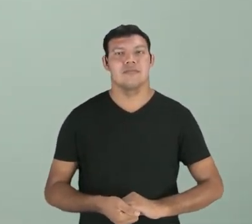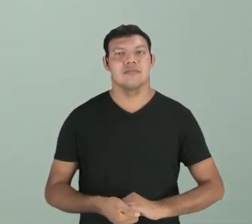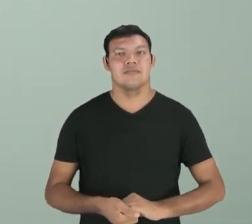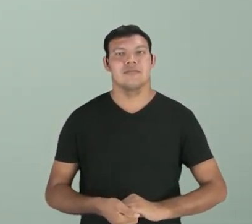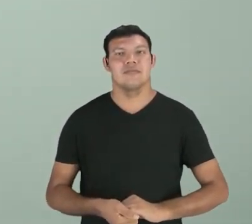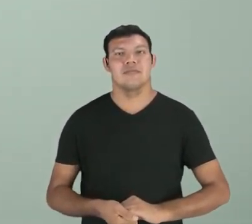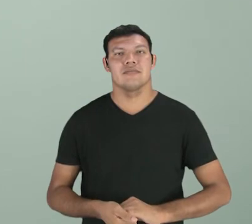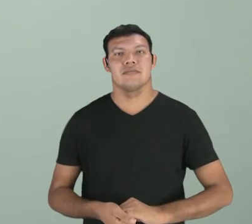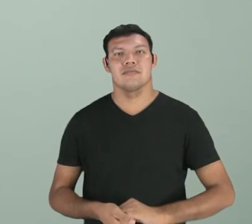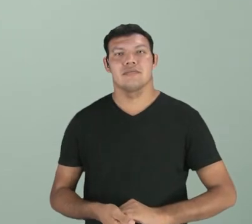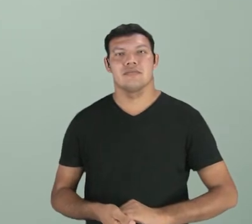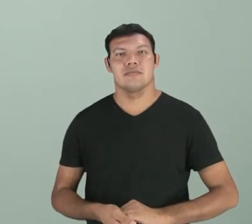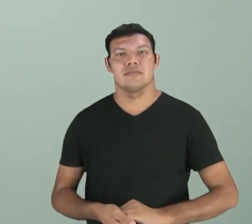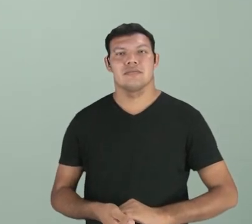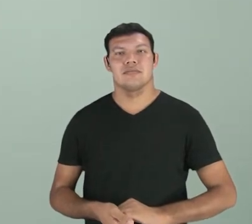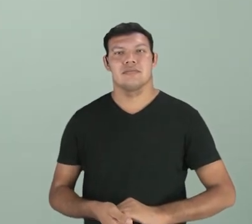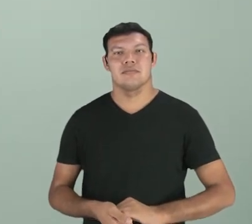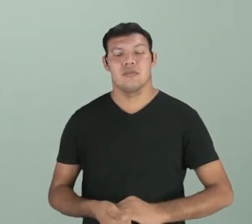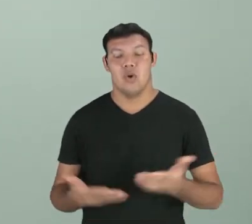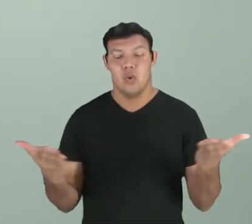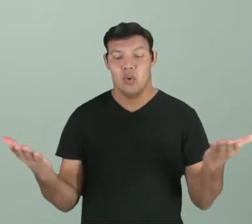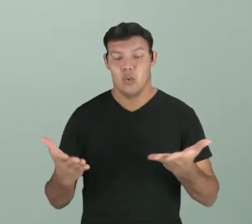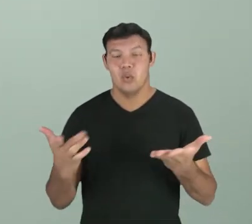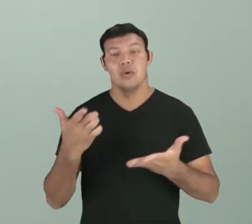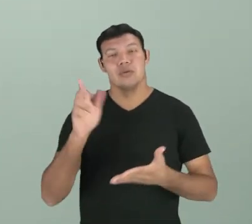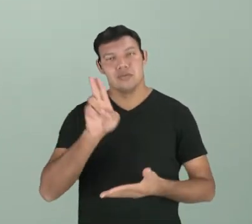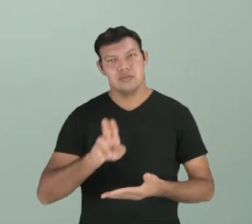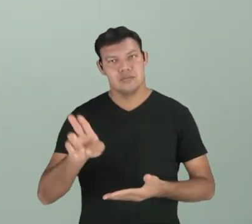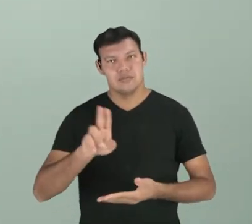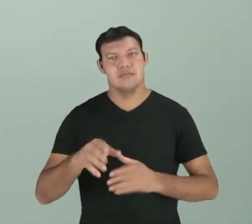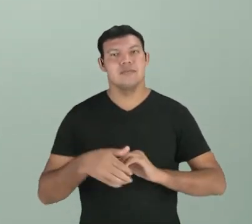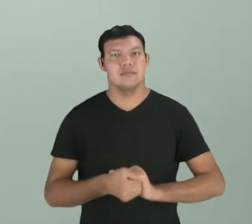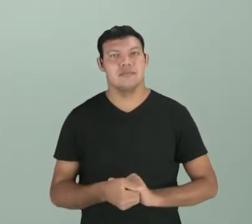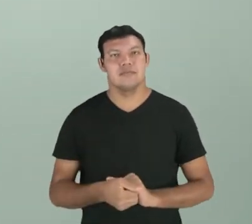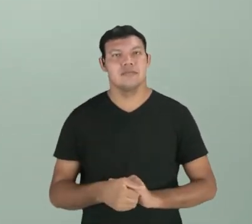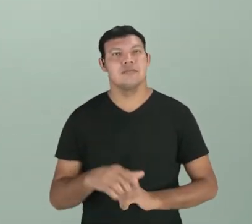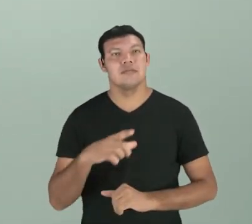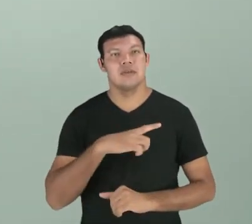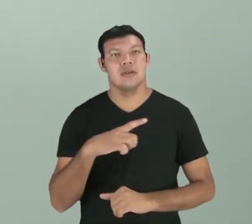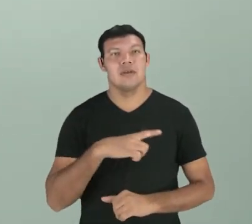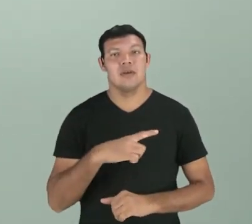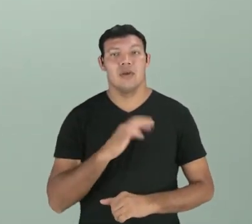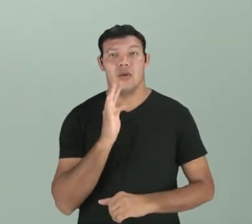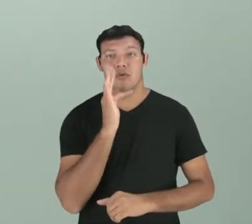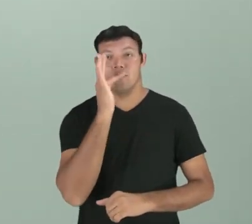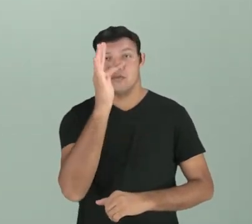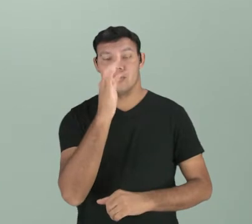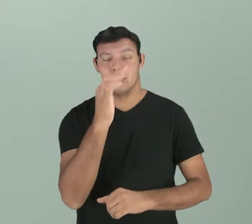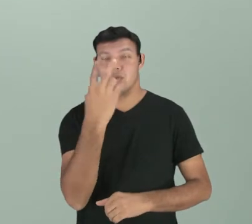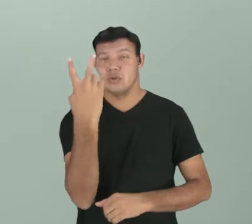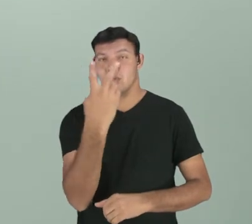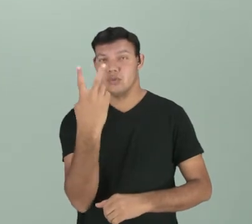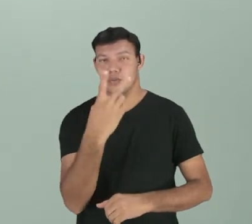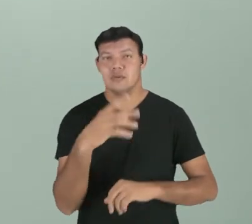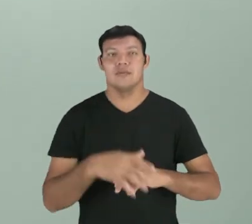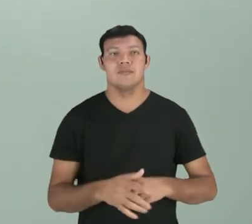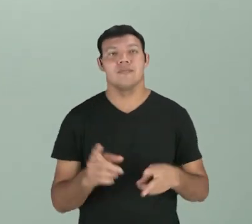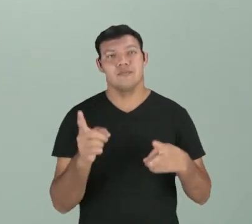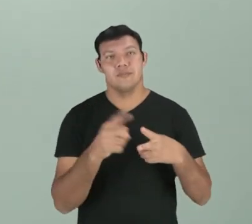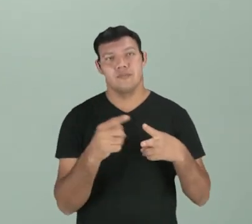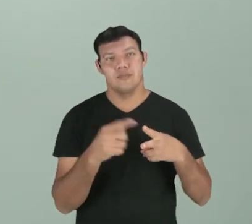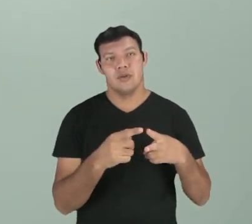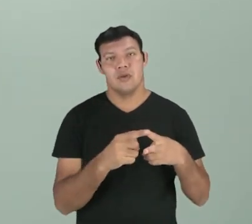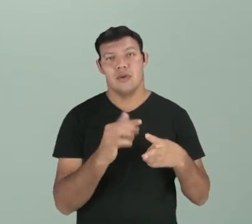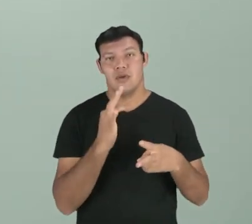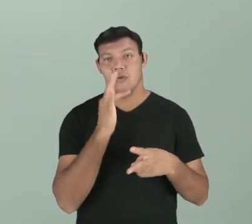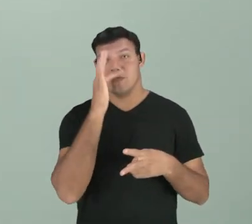lugar do tempo simples, né, atualmente na nossa linguagem. E temos dois tipos de futuro no modo indicativo. O futuro